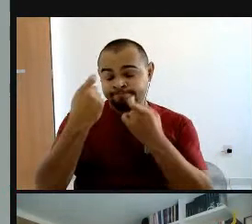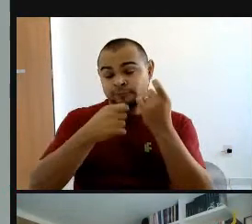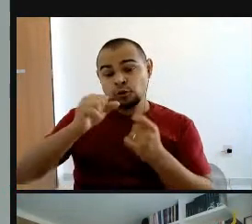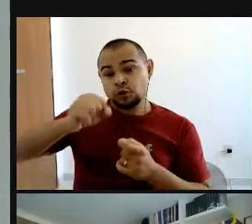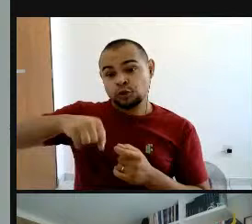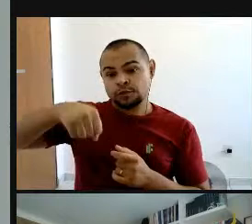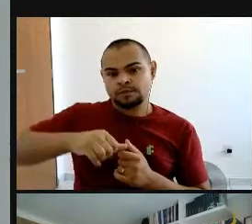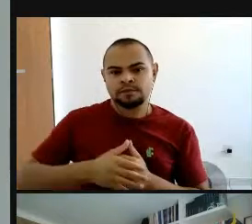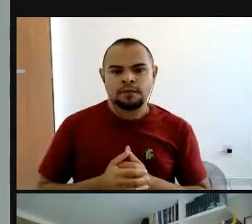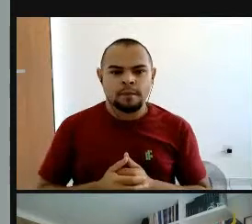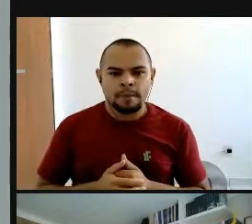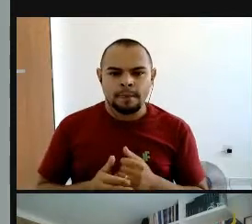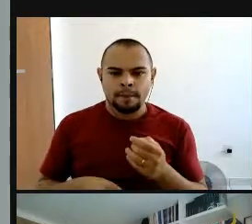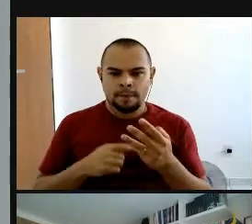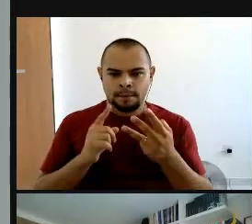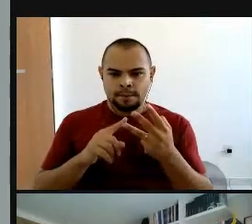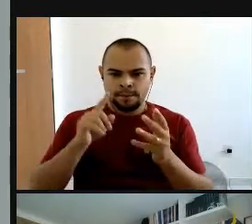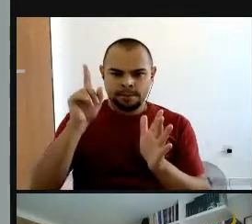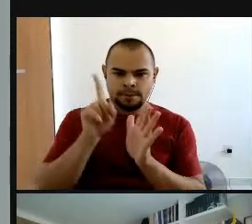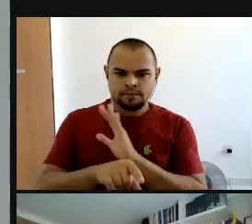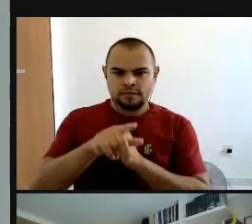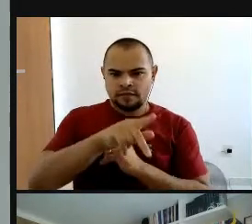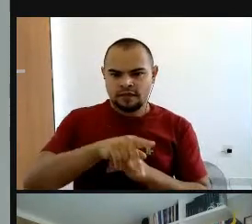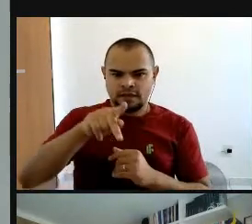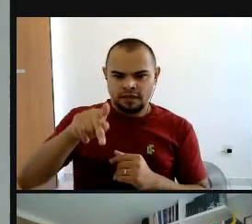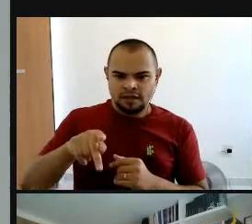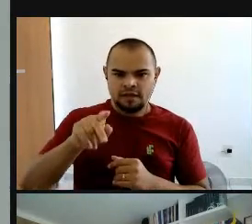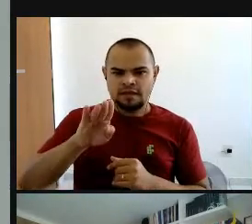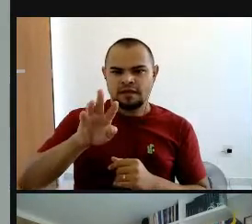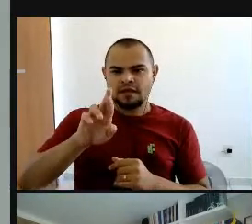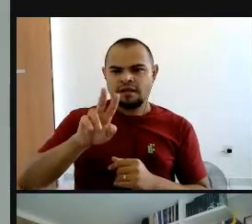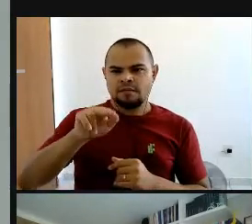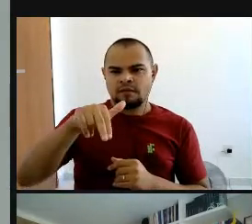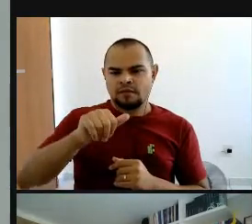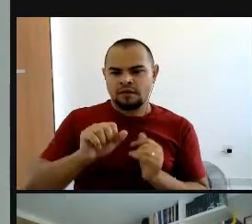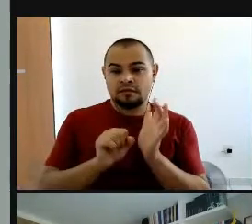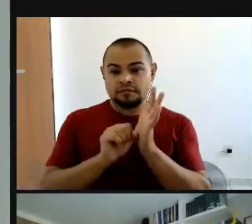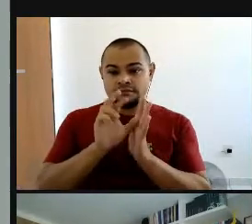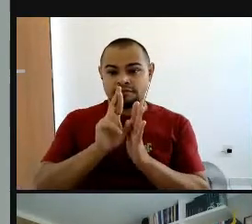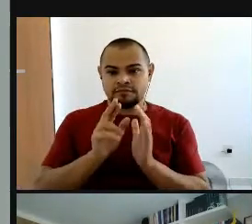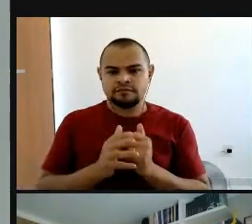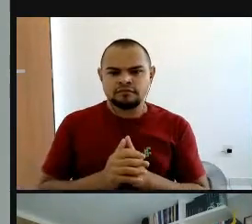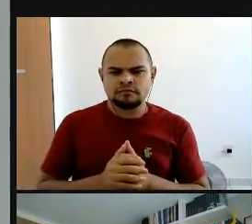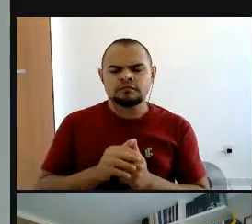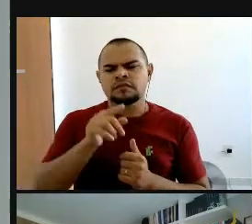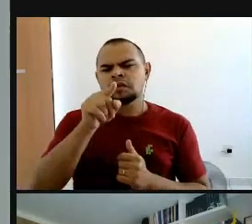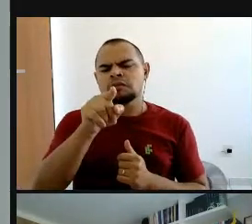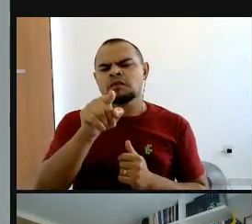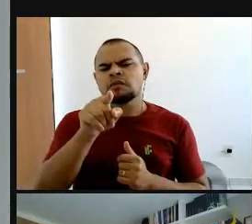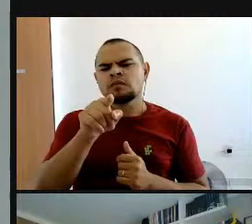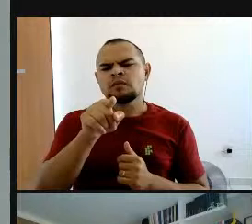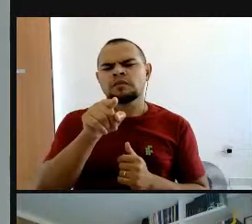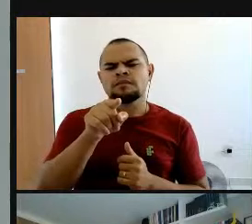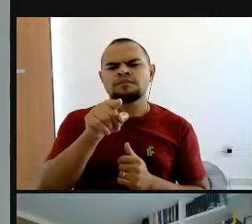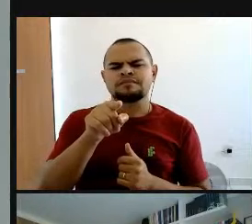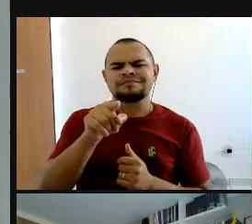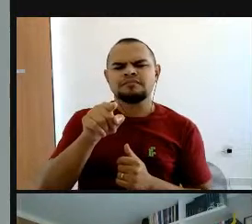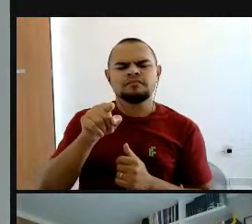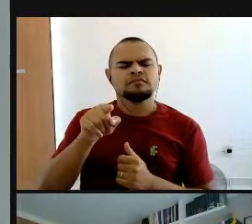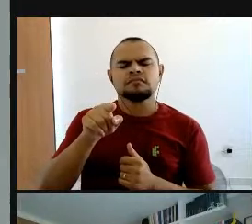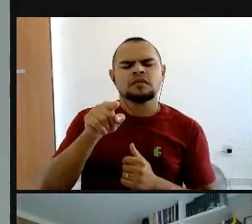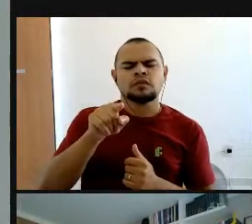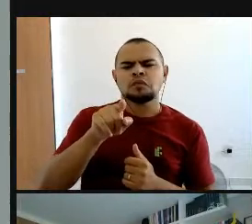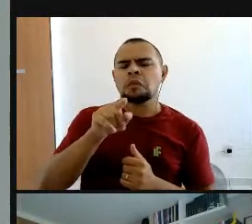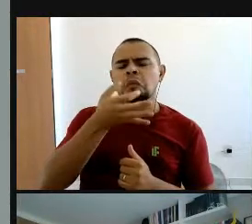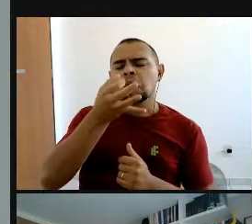Nossa próxima pergunta é da nossa professora Bruna, do Campo Santa Rita. Ao que você atribui essa falta de preocupação